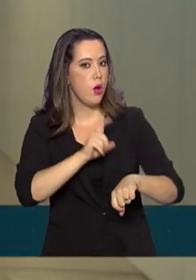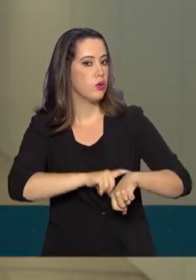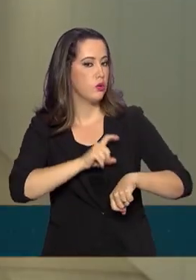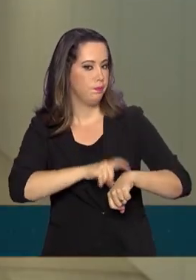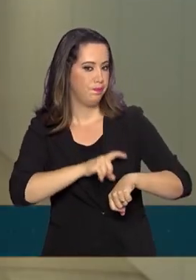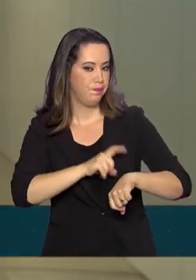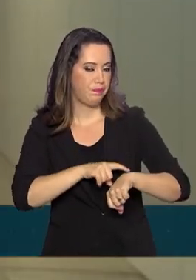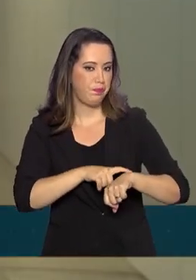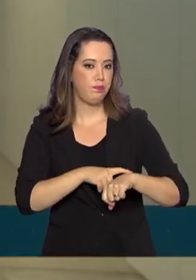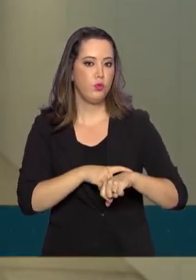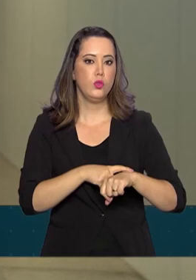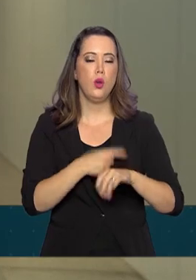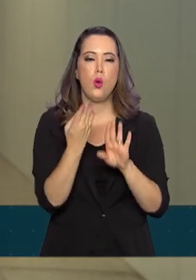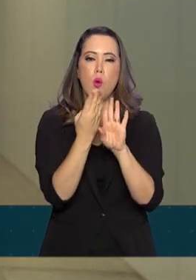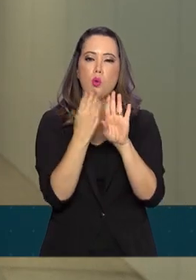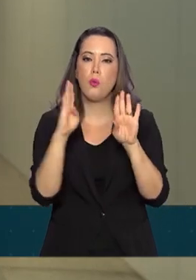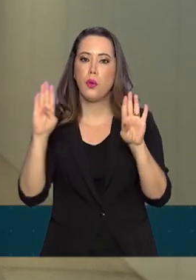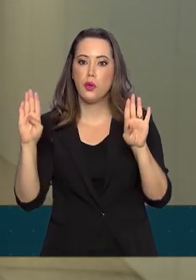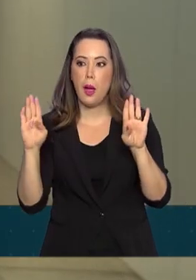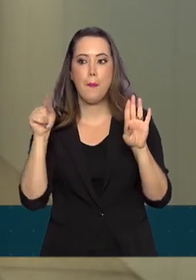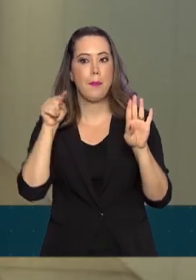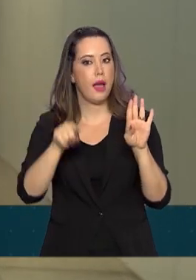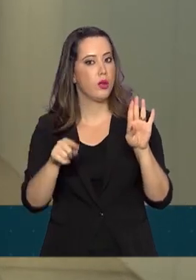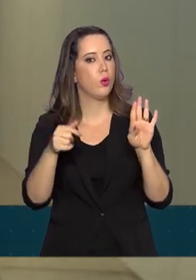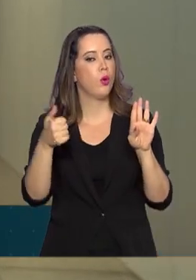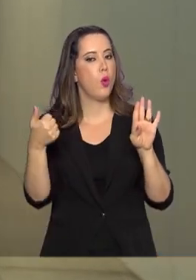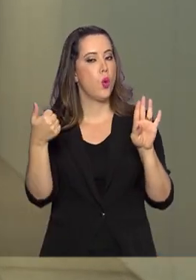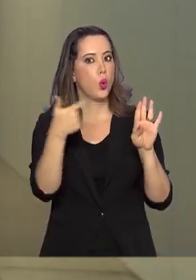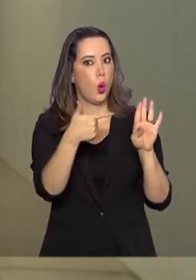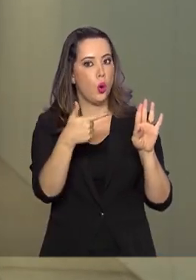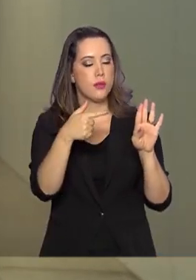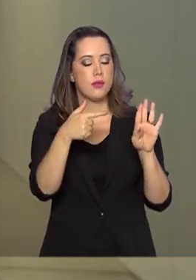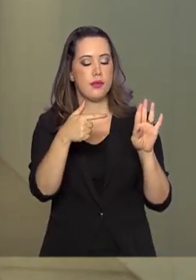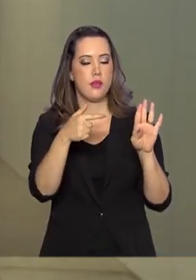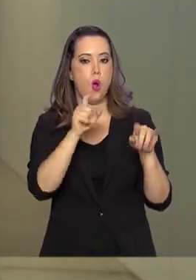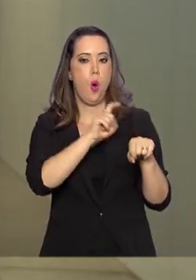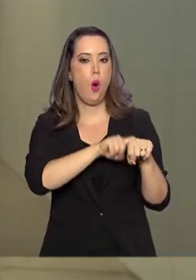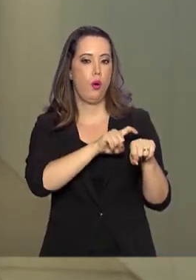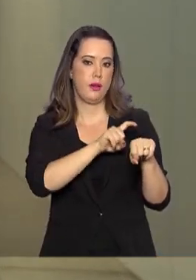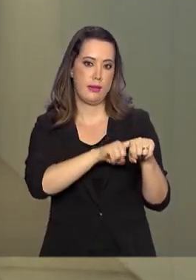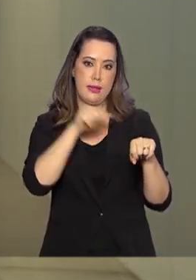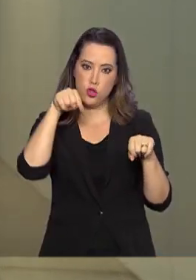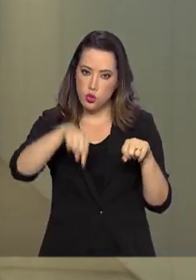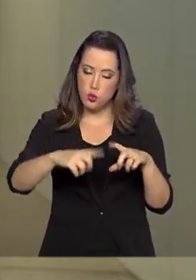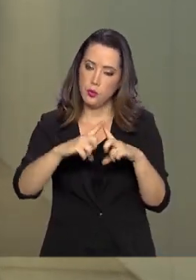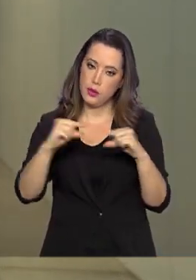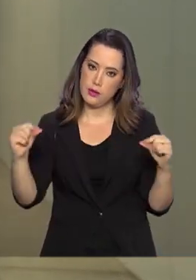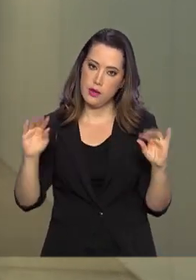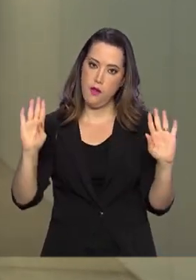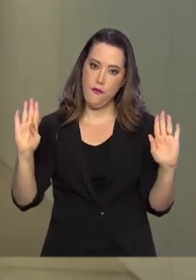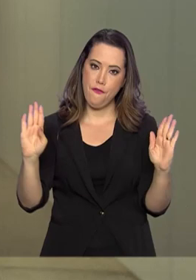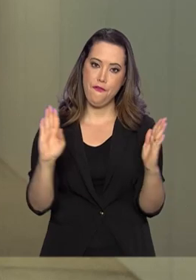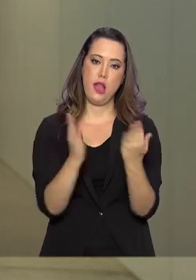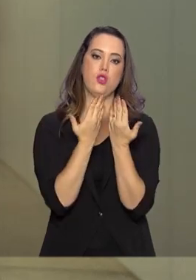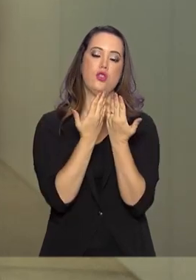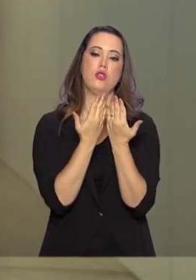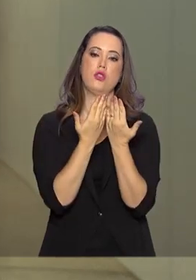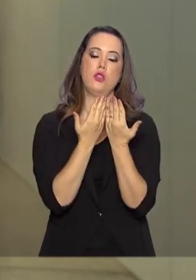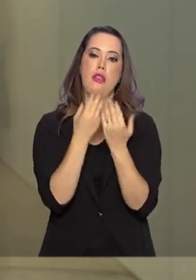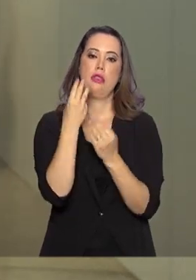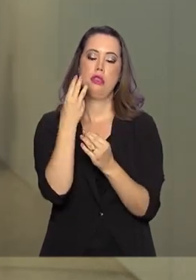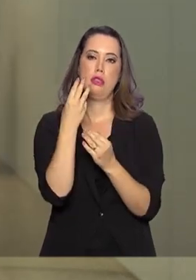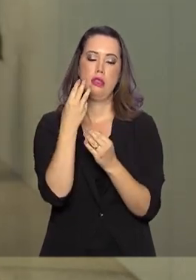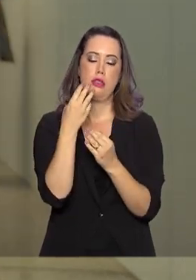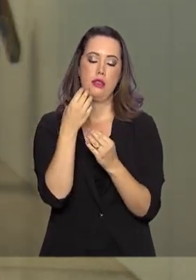portões do local de prova serão abertos ao meio-dia, horário oficial de Brasília, e serão fechados às 13 horas.